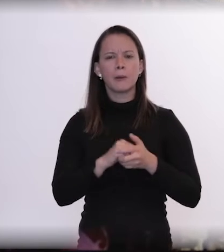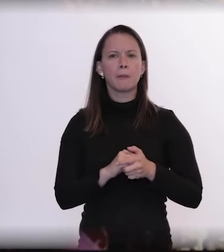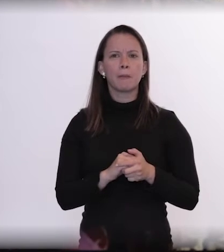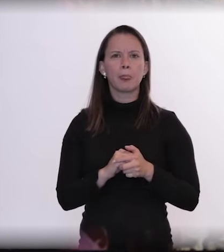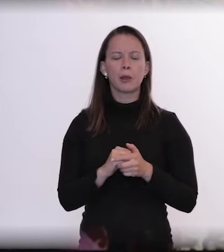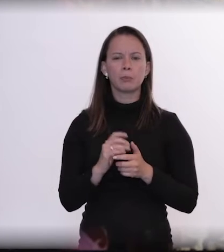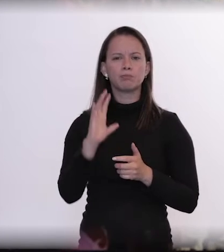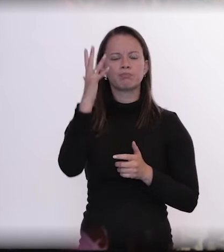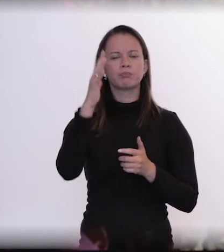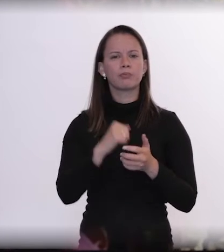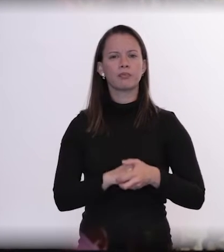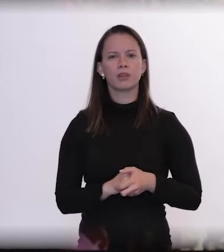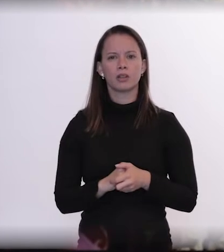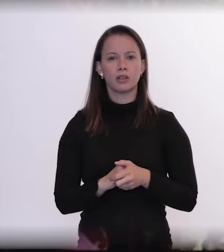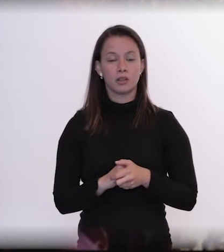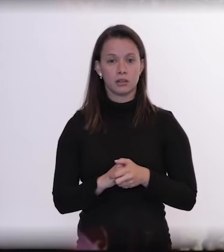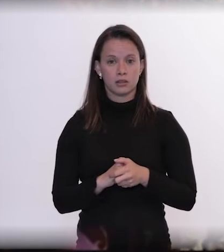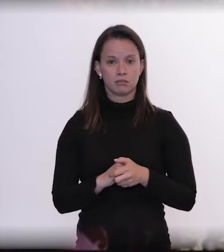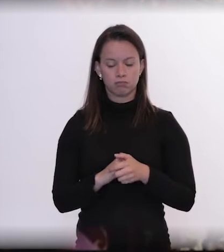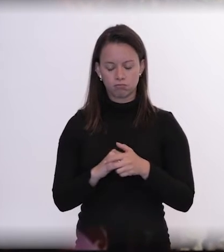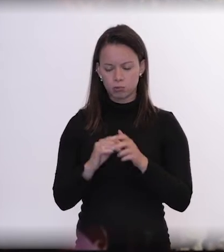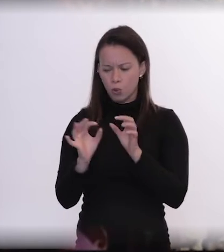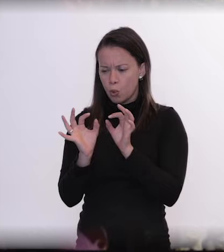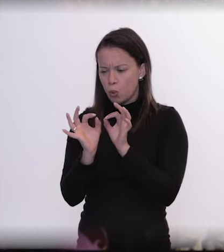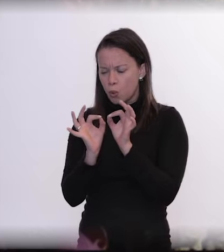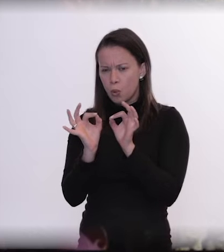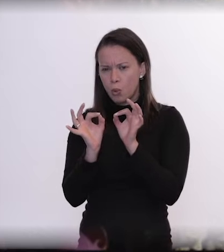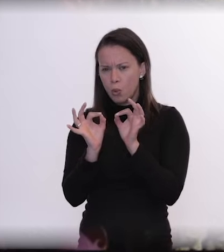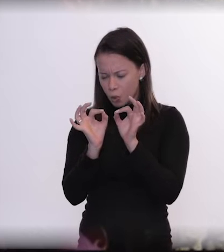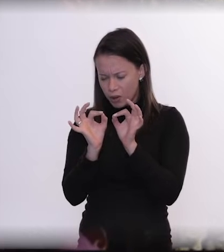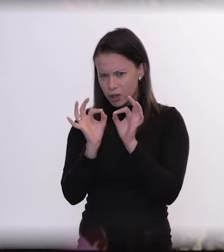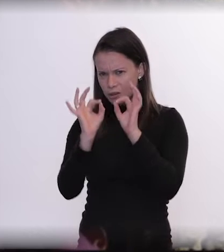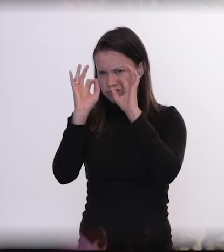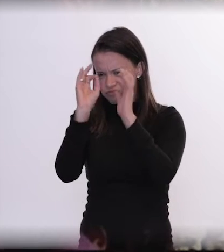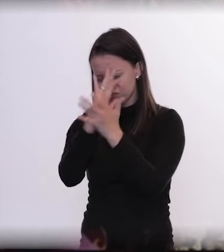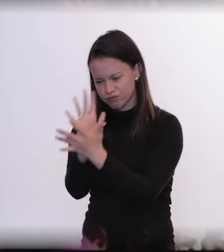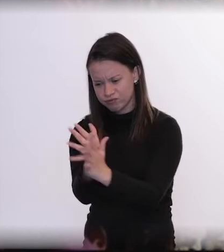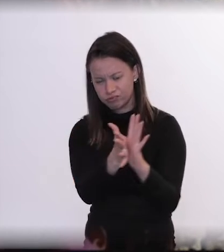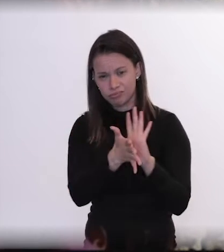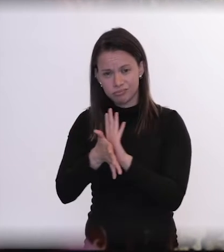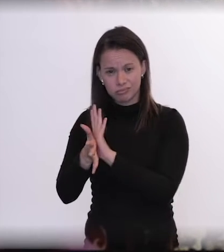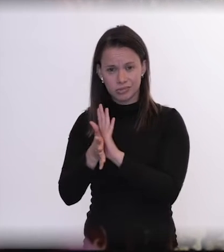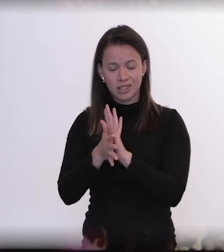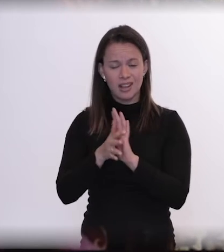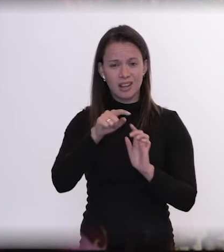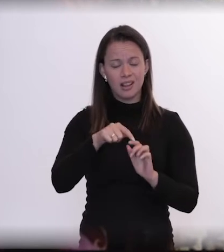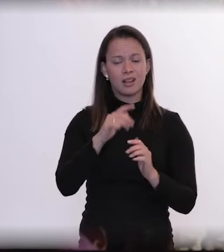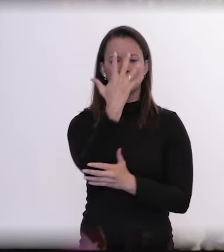recente e talvez o maior projeto de destruição da floresta na região do Xingu,